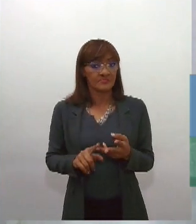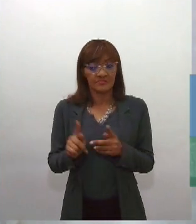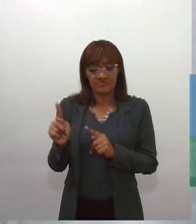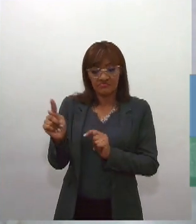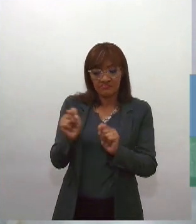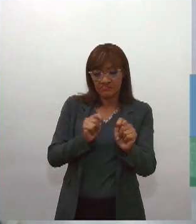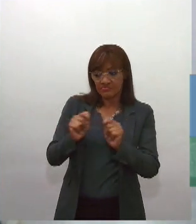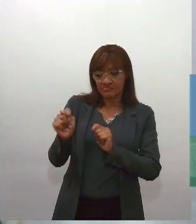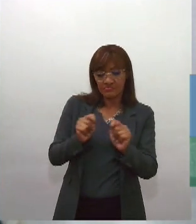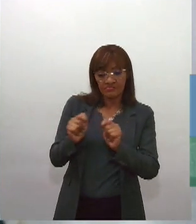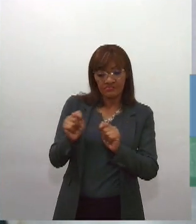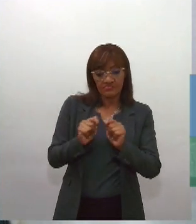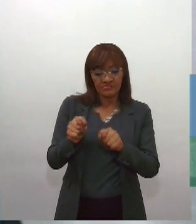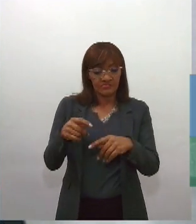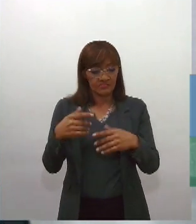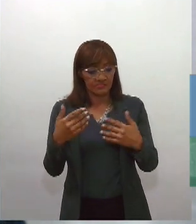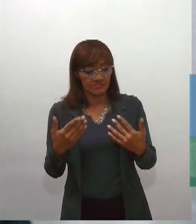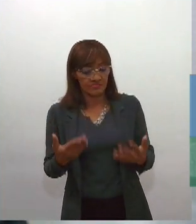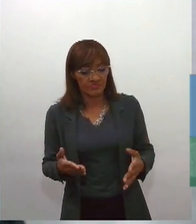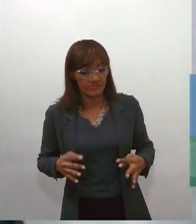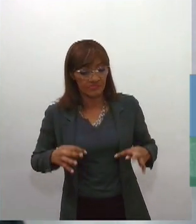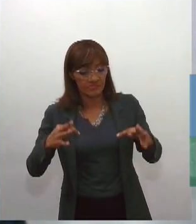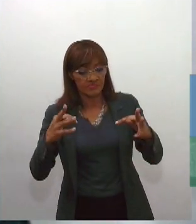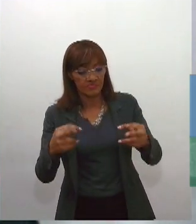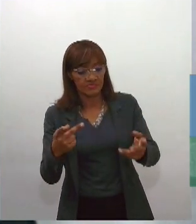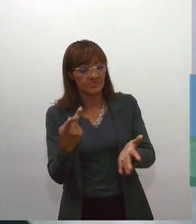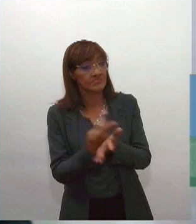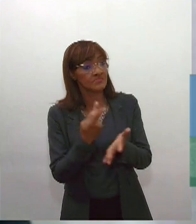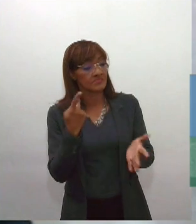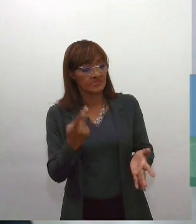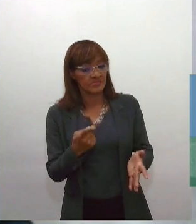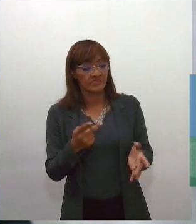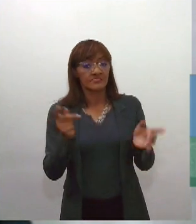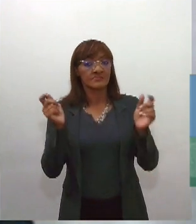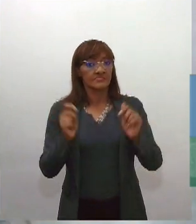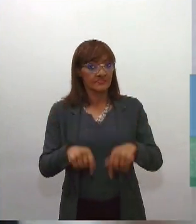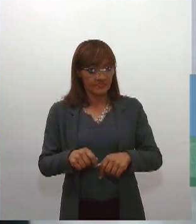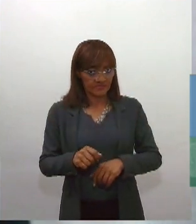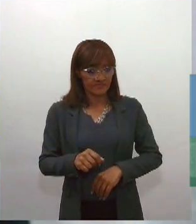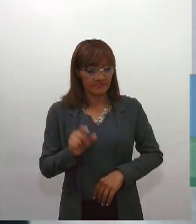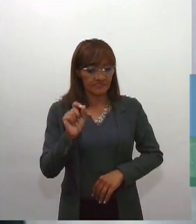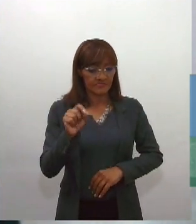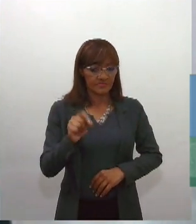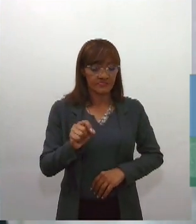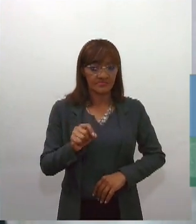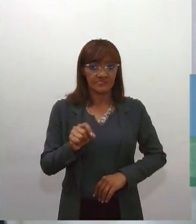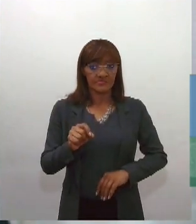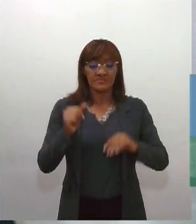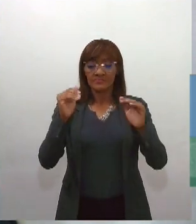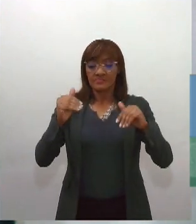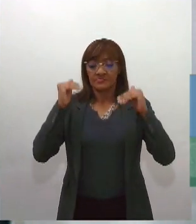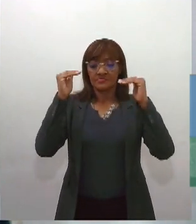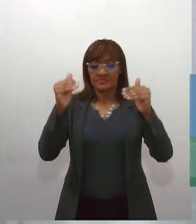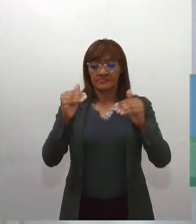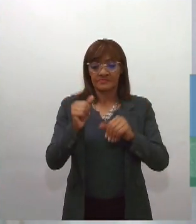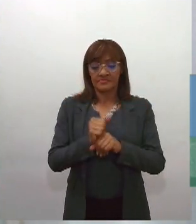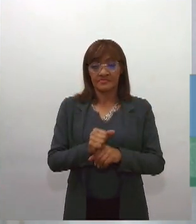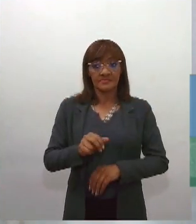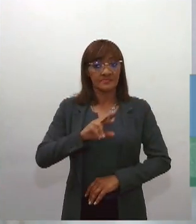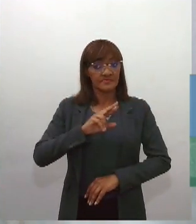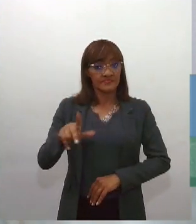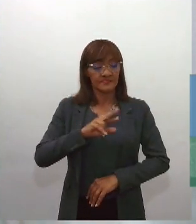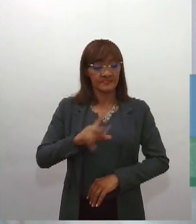Corte pela política com a tentativa de fazer com que a Suprema Corte ou a Corte Constitucional não controle a política. Agora,